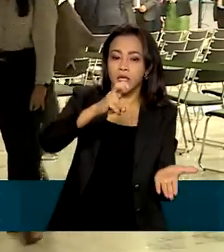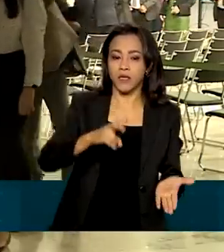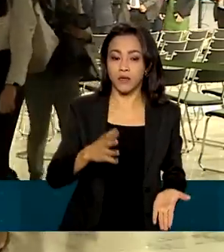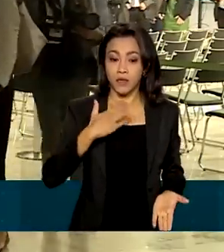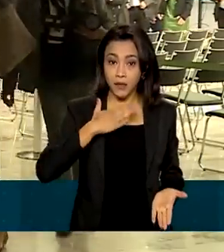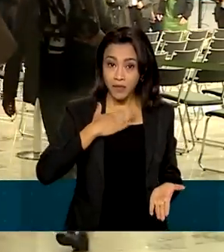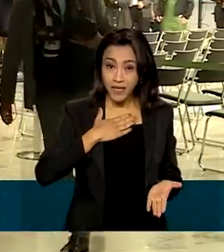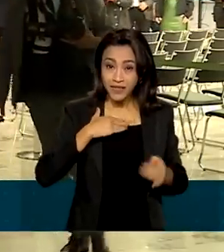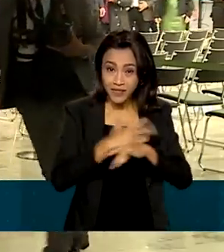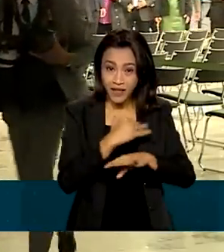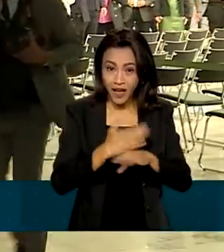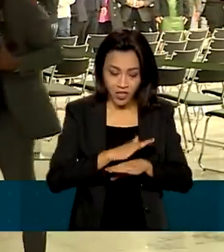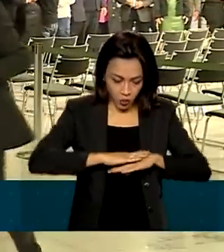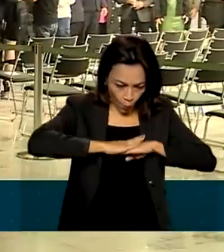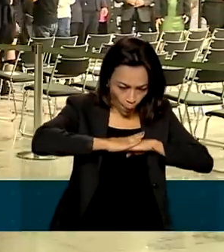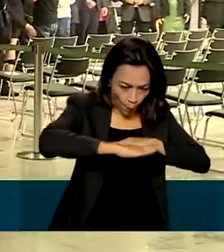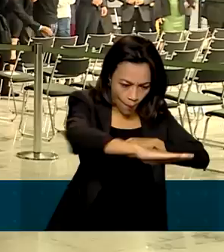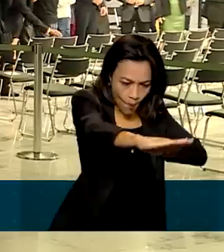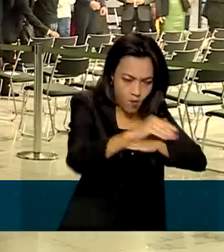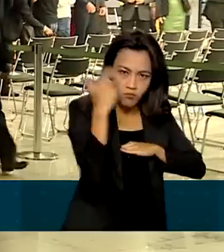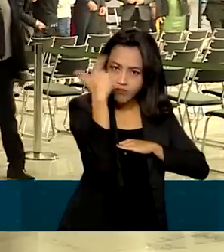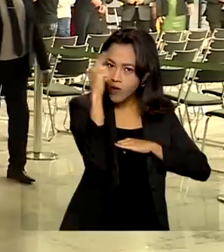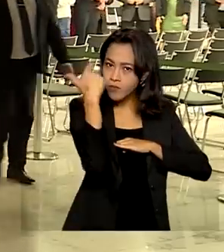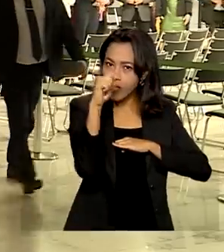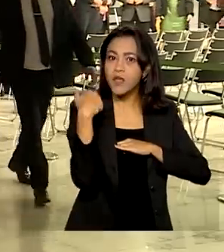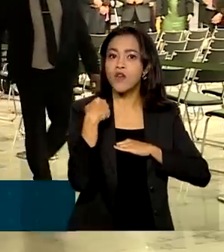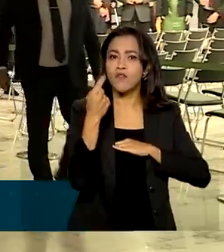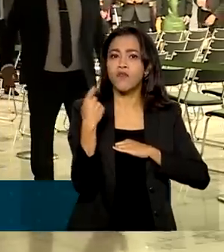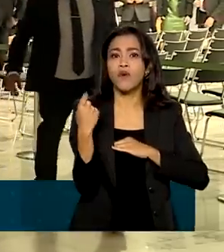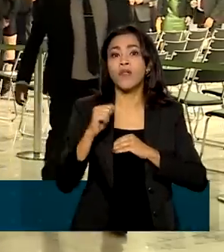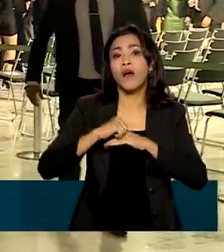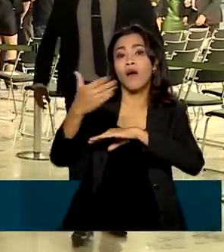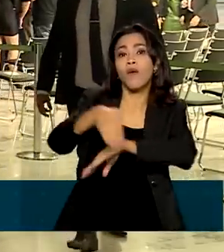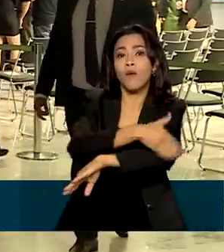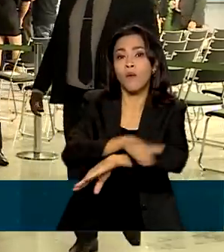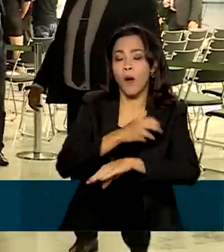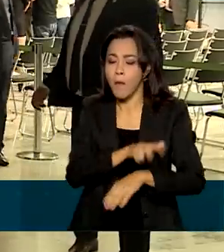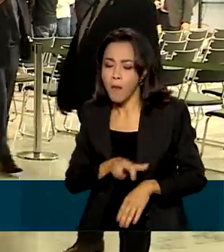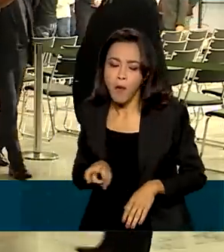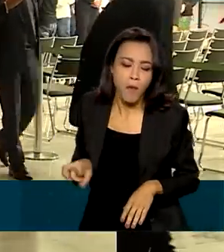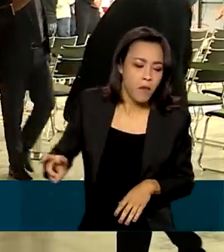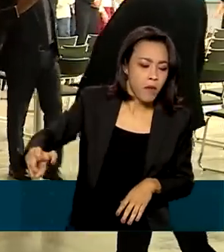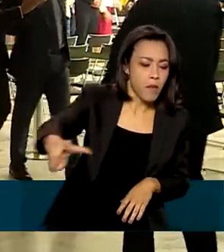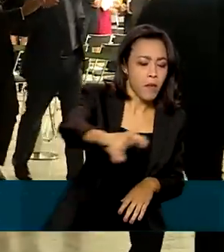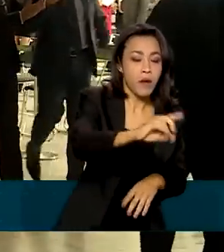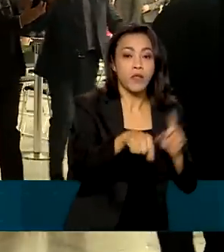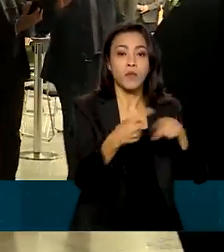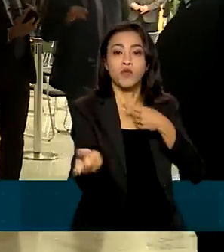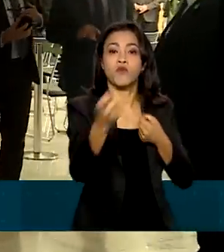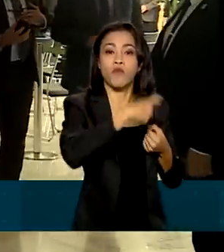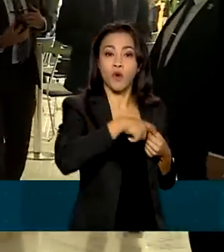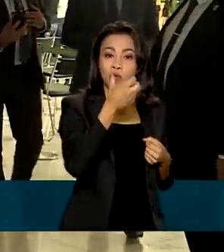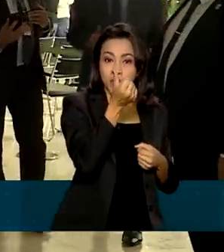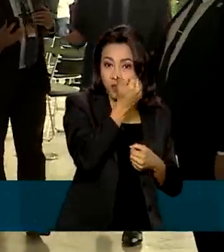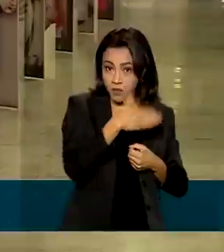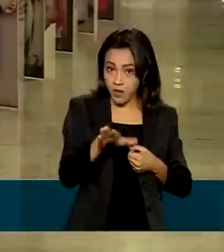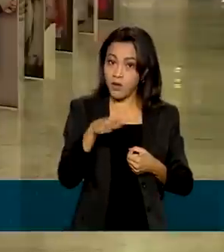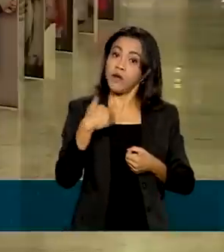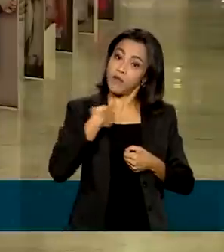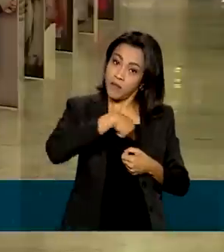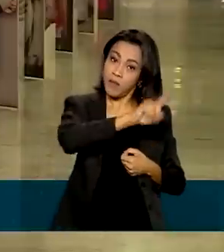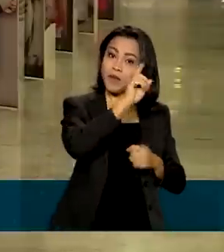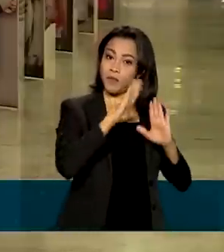não tem pista, vou treinar na praça lá e retorno às seis e meia para tomar banho para ir para a escola.